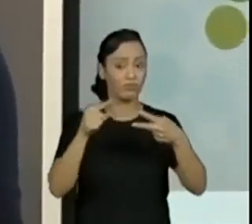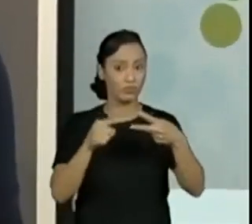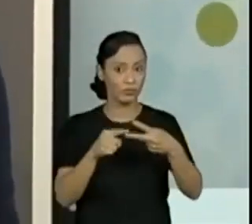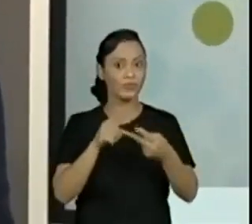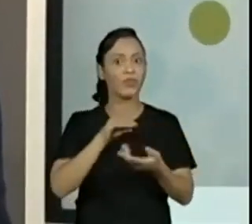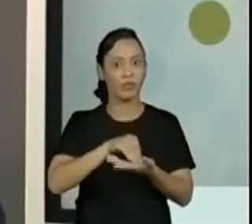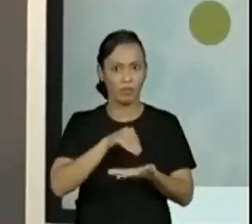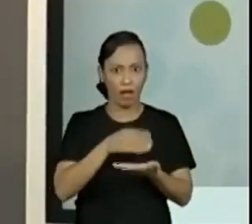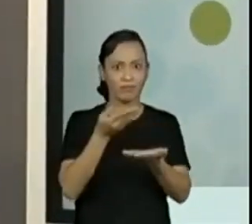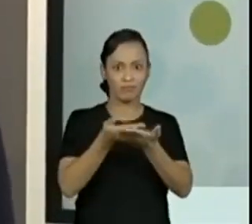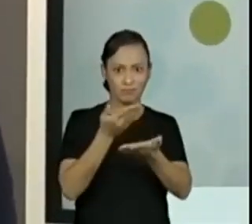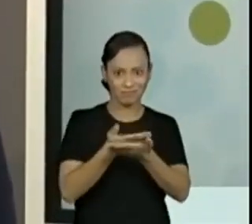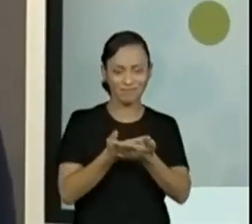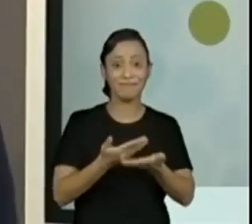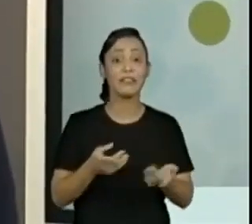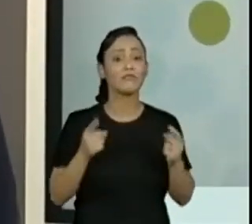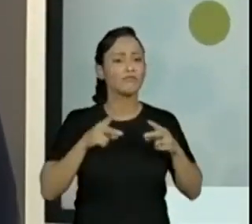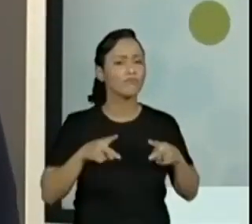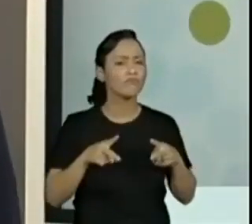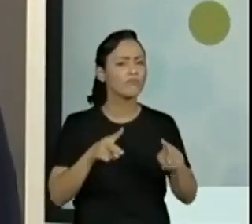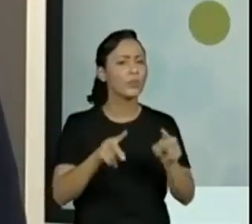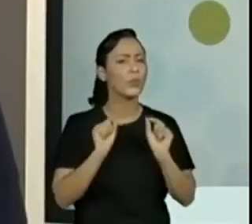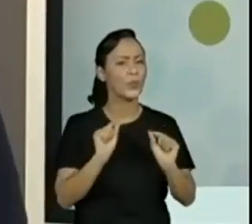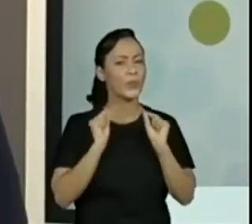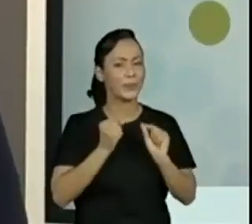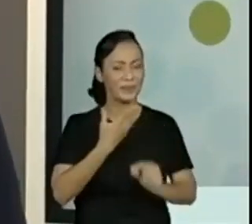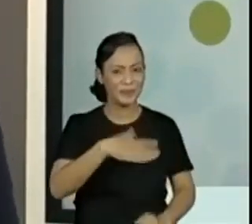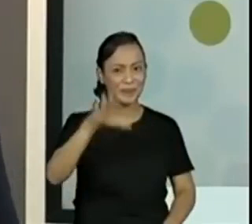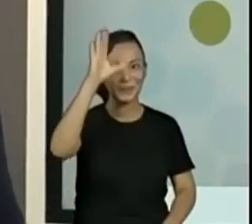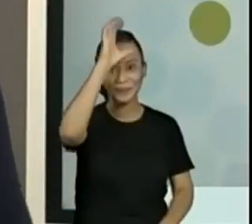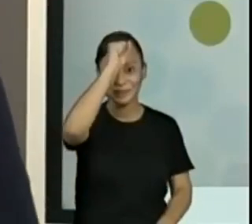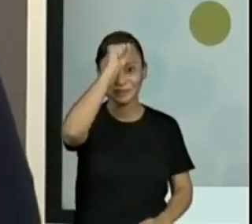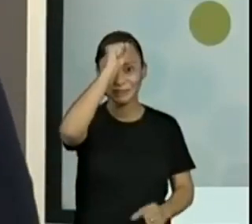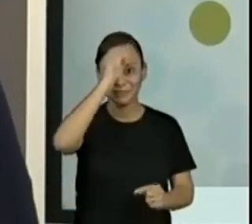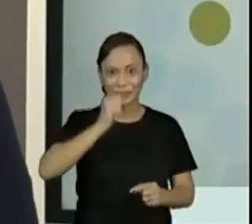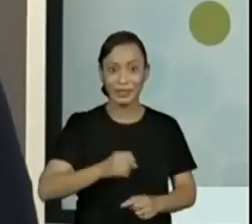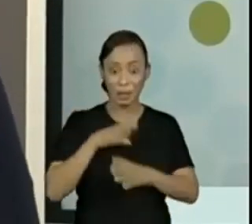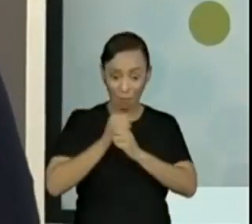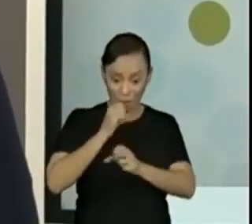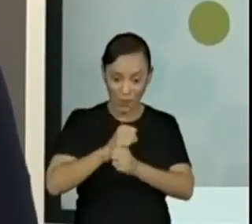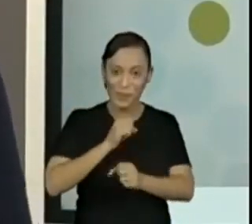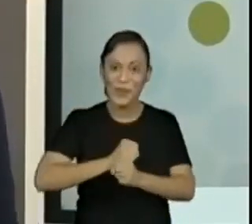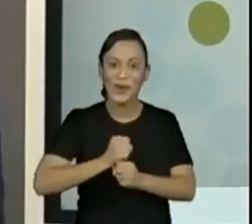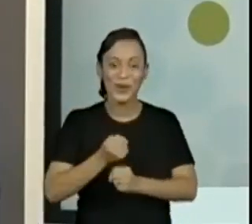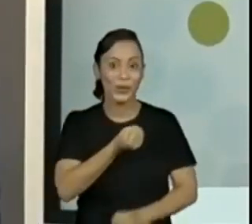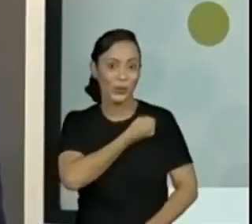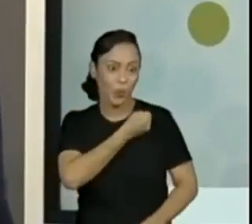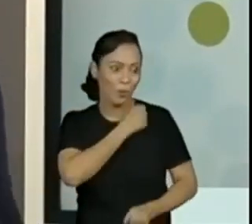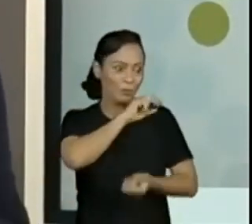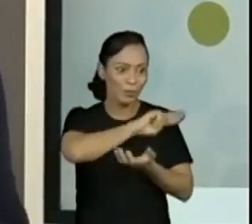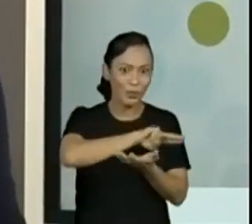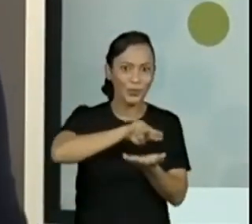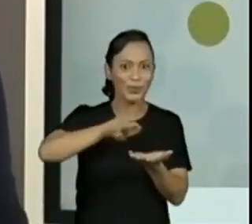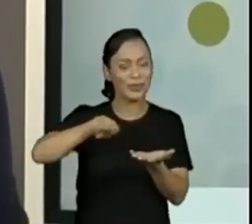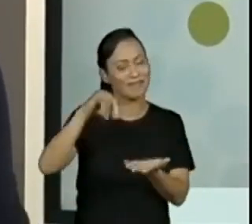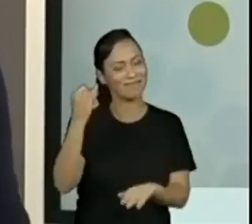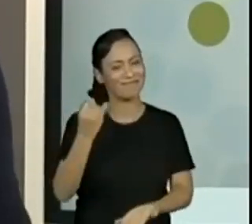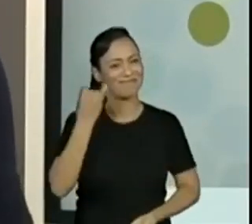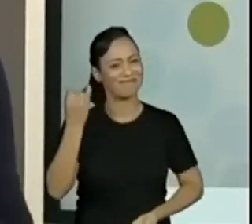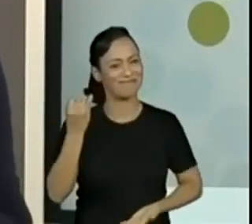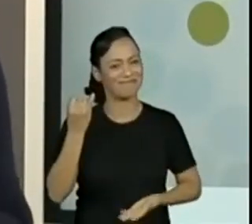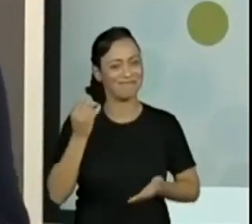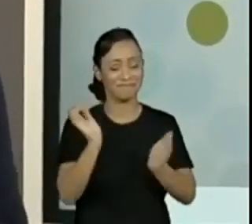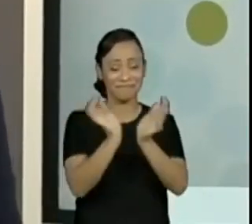essa e mais uma, e a gente vai continuar aprendendo bastante, que é isso que importa, né? Continuamos aqui com toda a